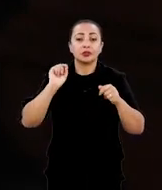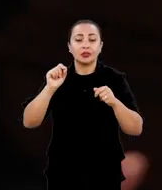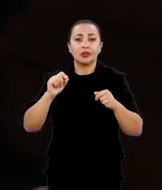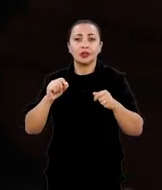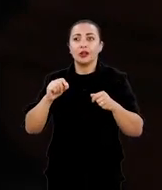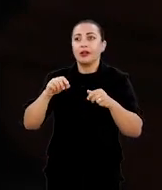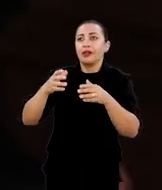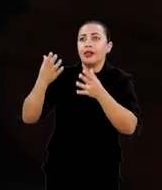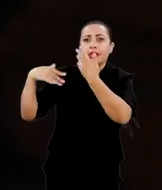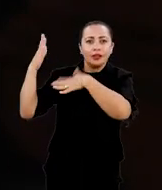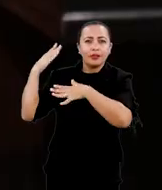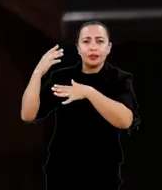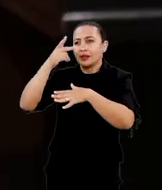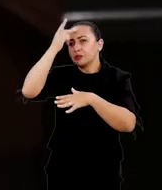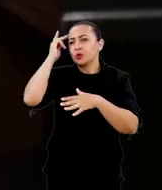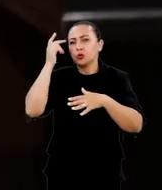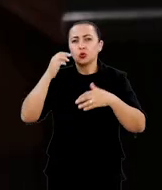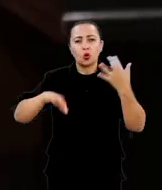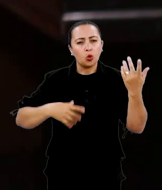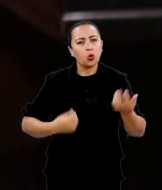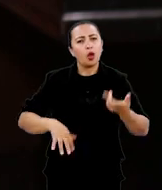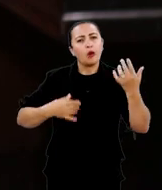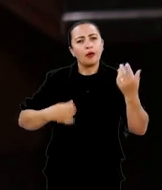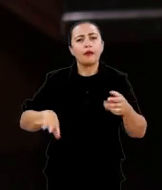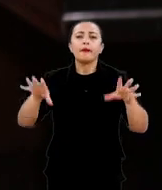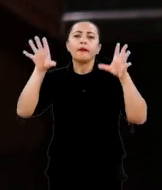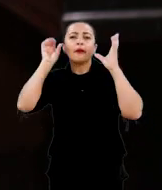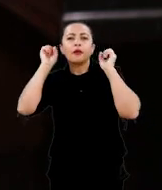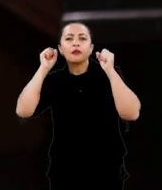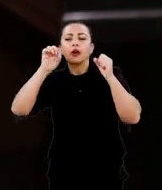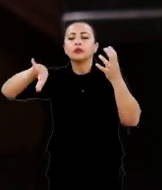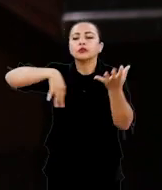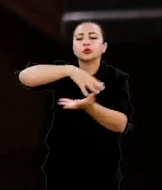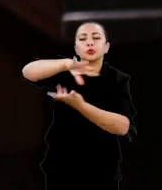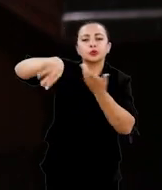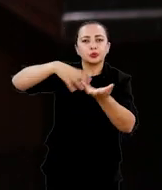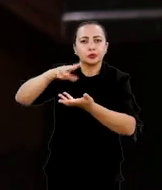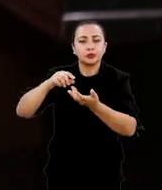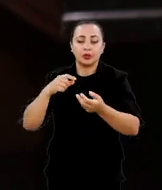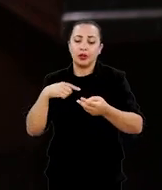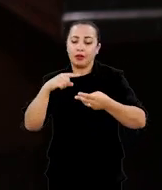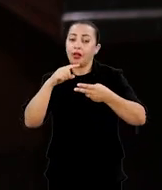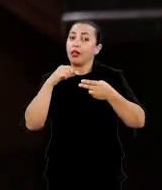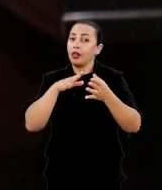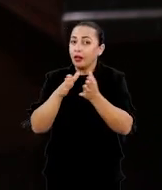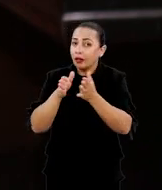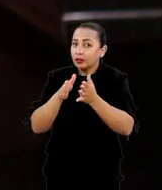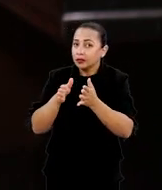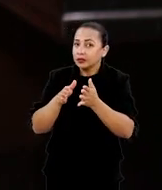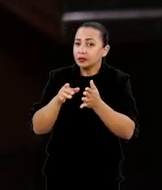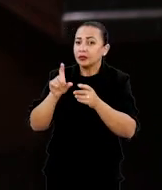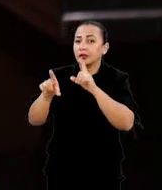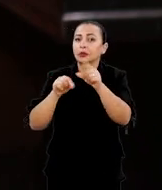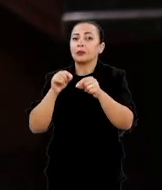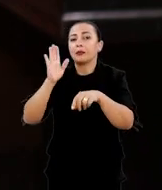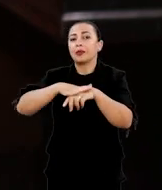naquele momento, é o que as pessoas tocavam, e ouviam, e circulavam. Dentre esses, dois eram mais